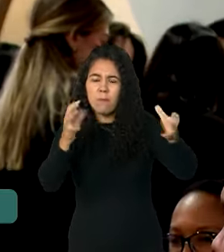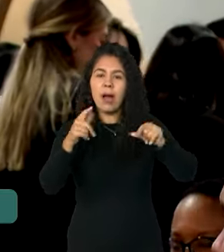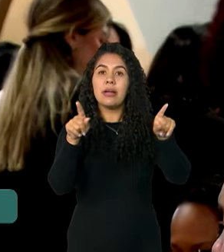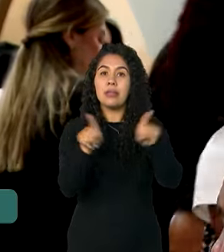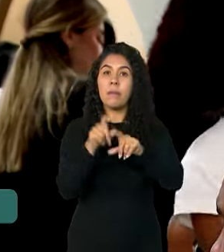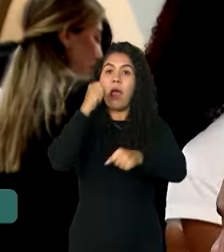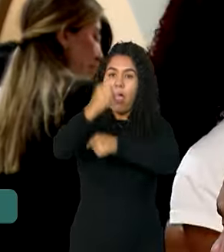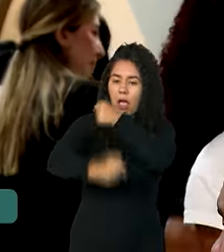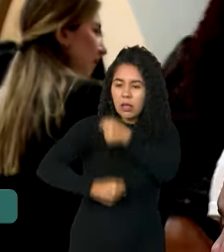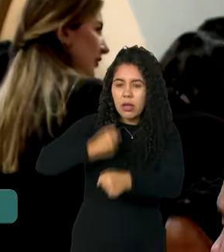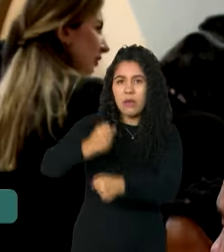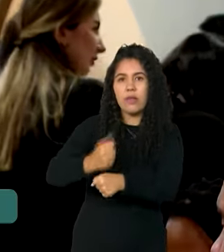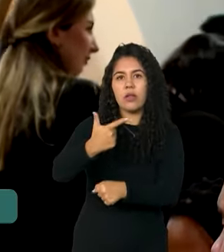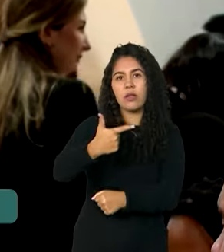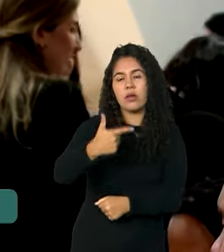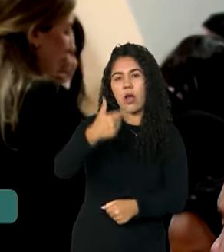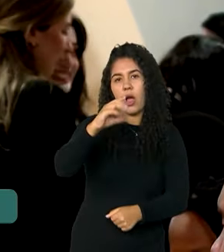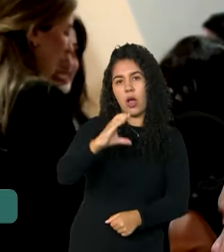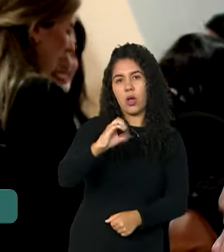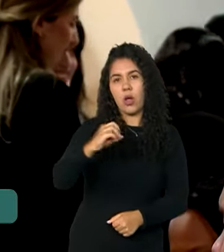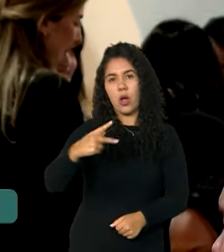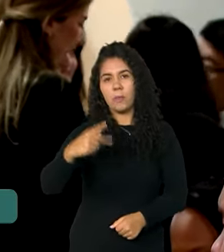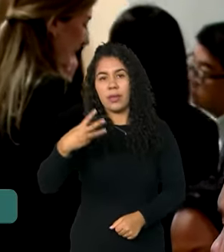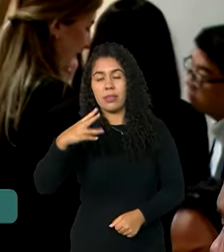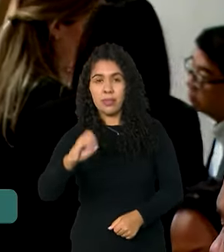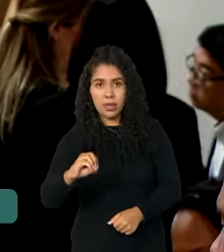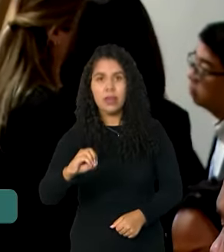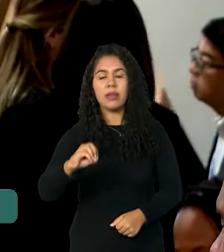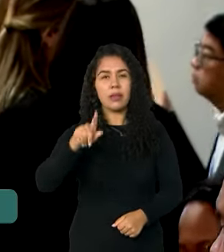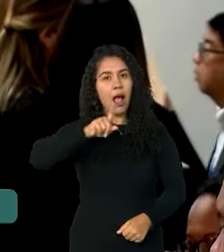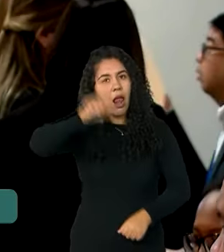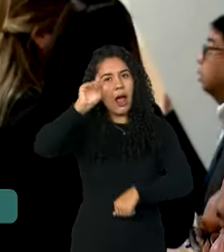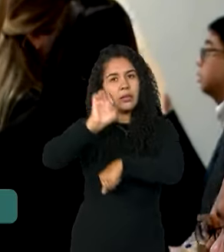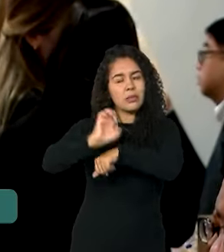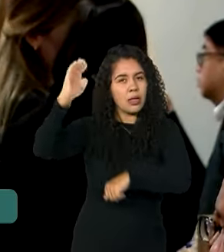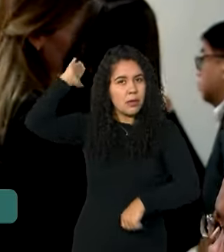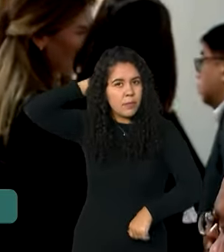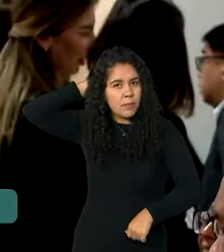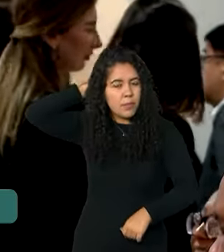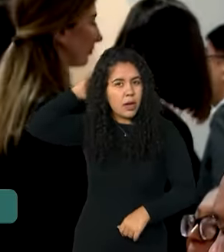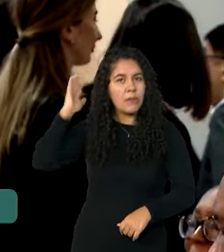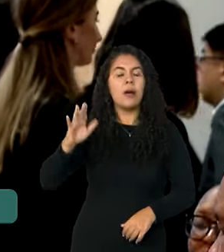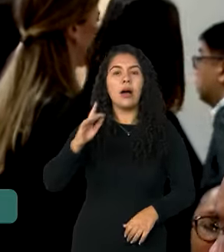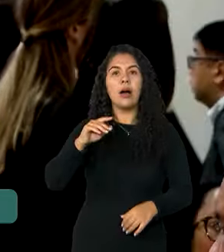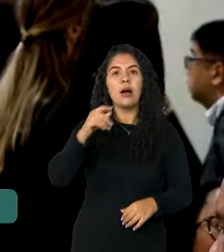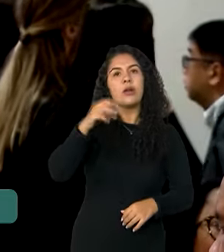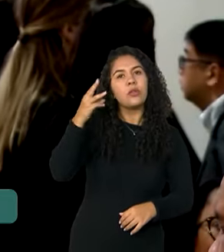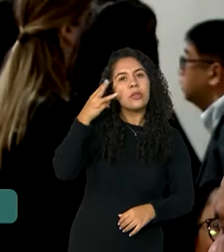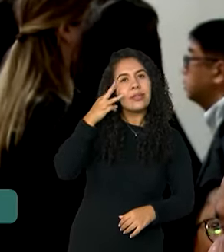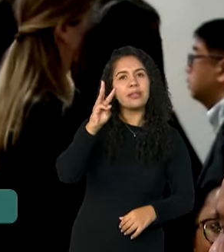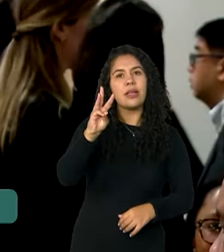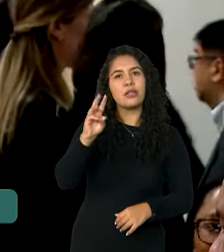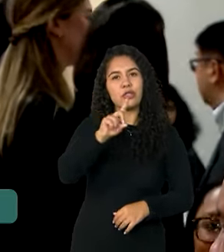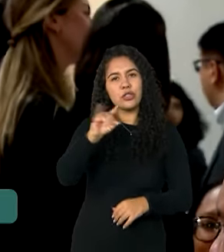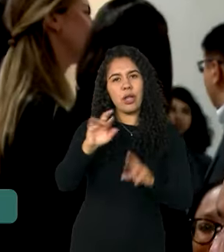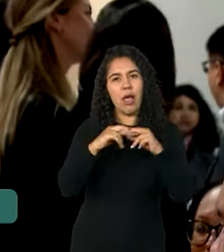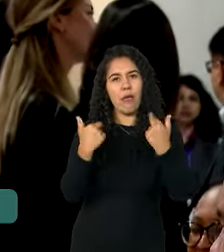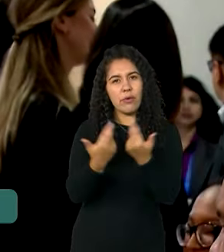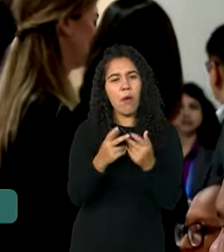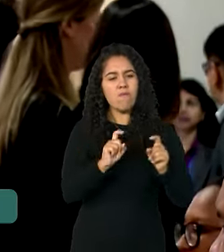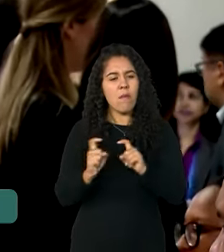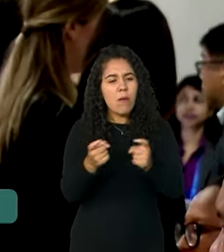COP30 em Belém foram alguns dos assuntos debatidos no terceiro dia de COP29 aqui no